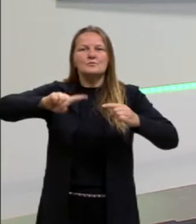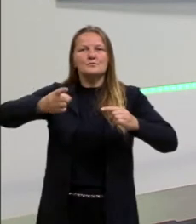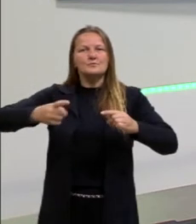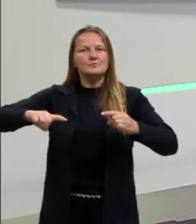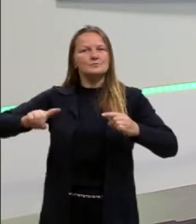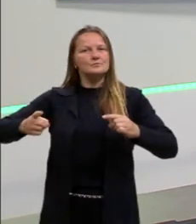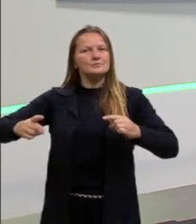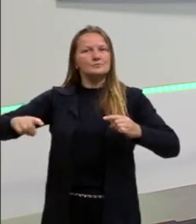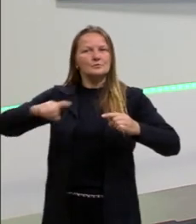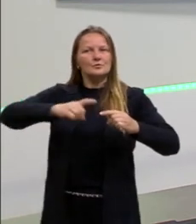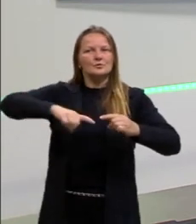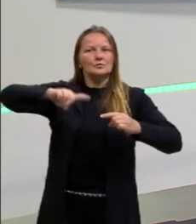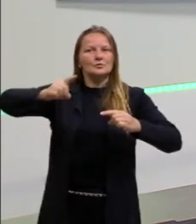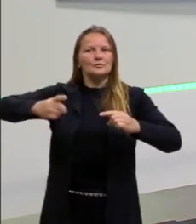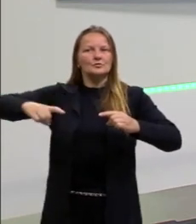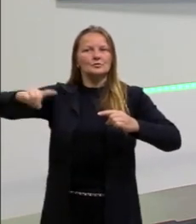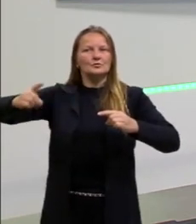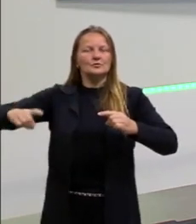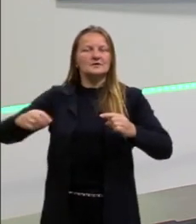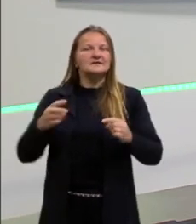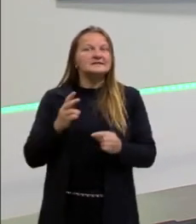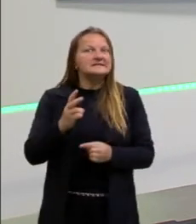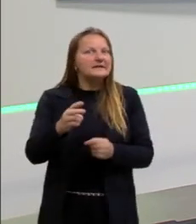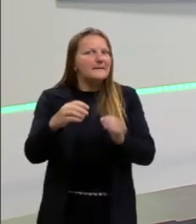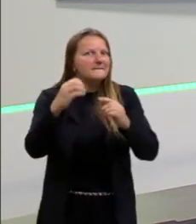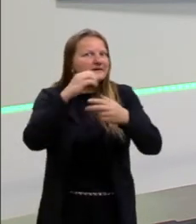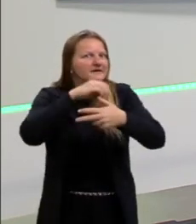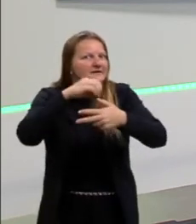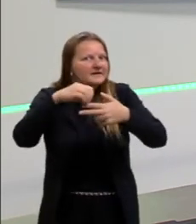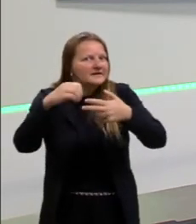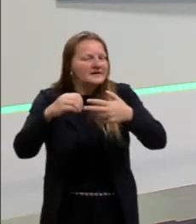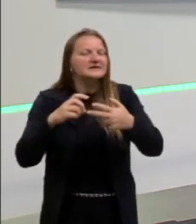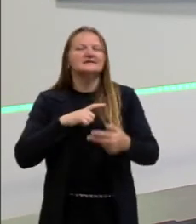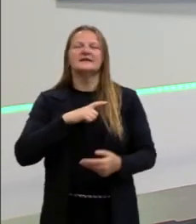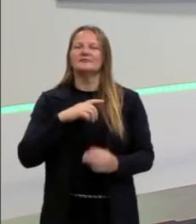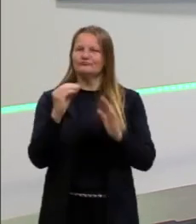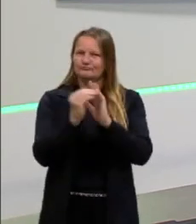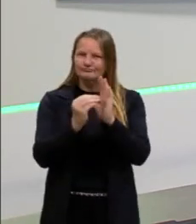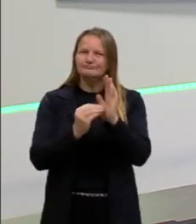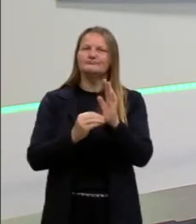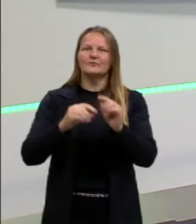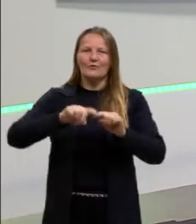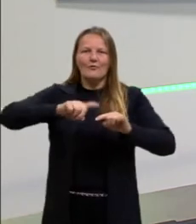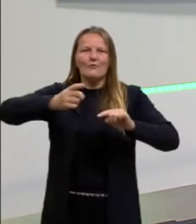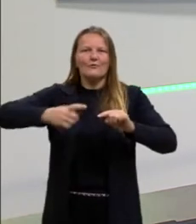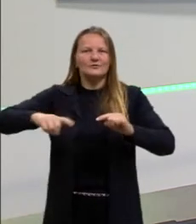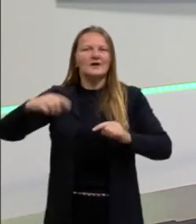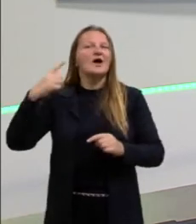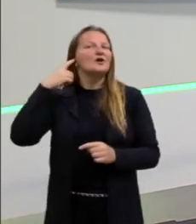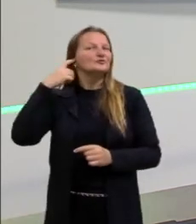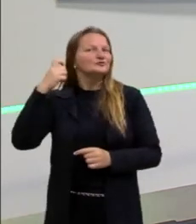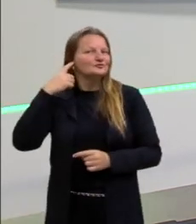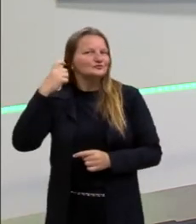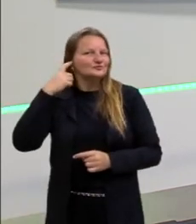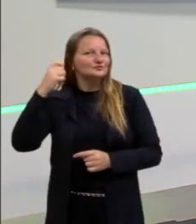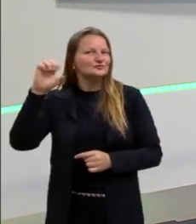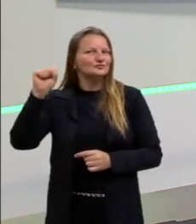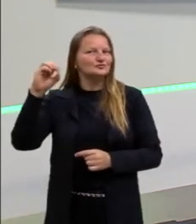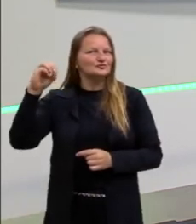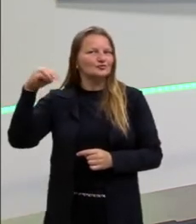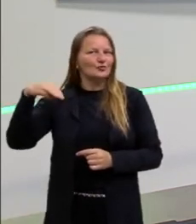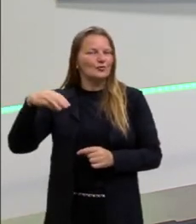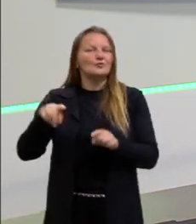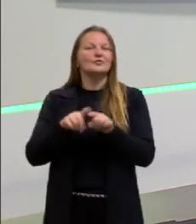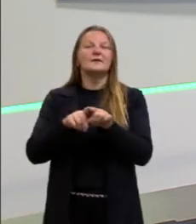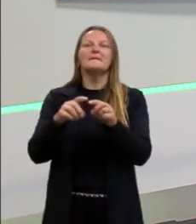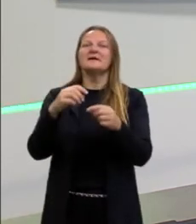de dizer, sempre aparece no ENEM. Surge bastante. Tanto como o som, tanto como a